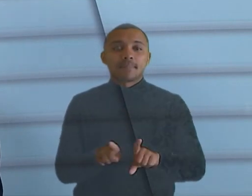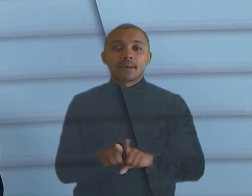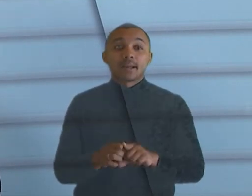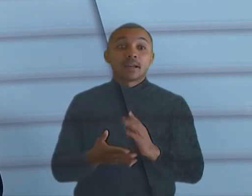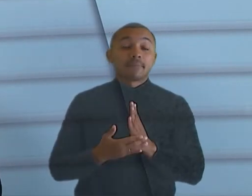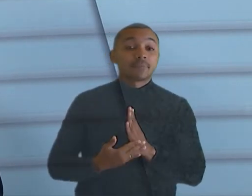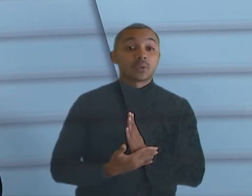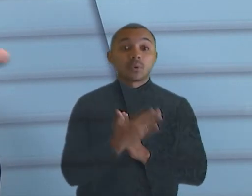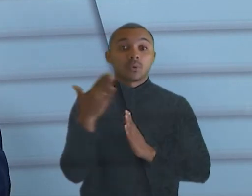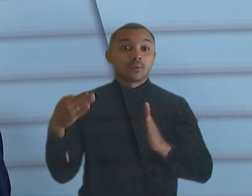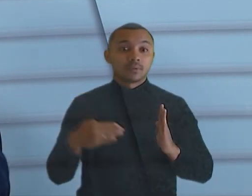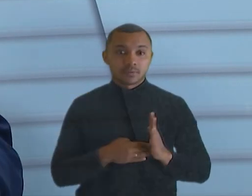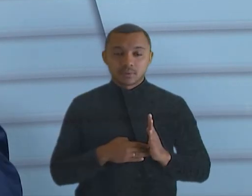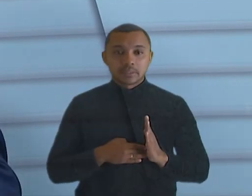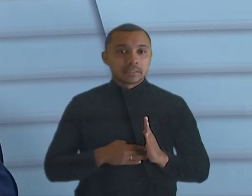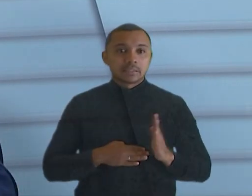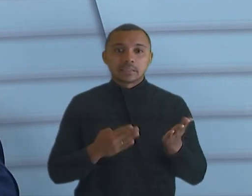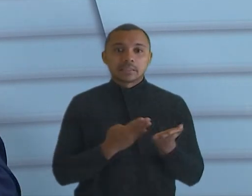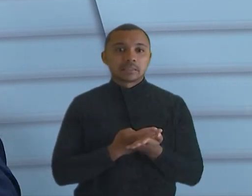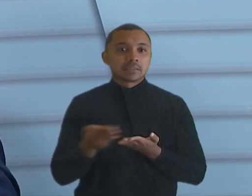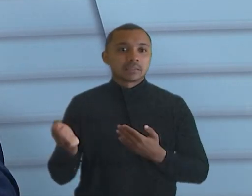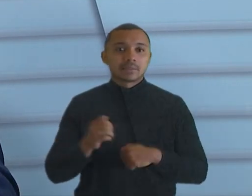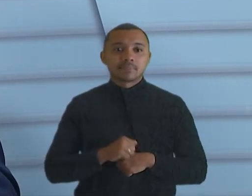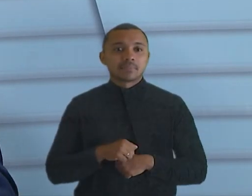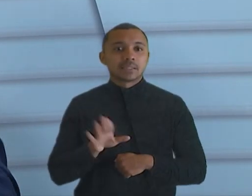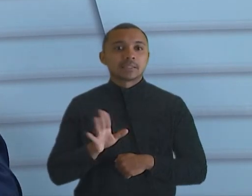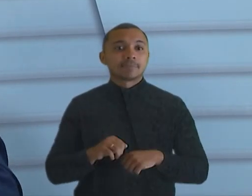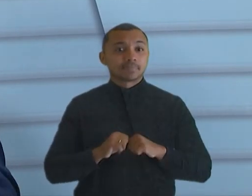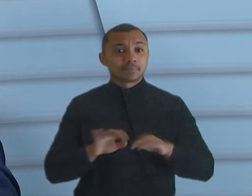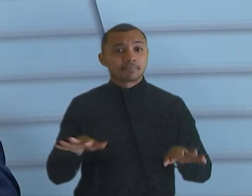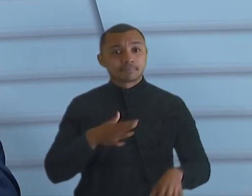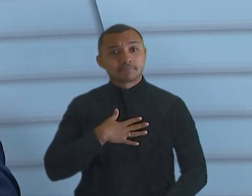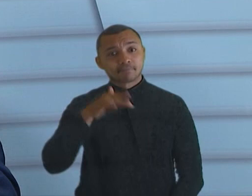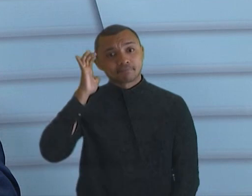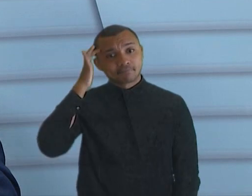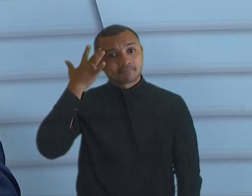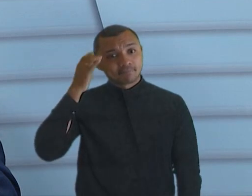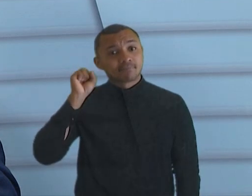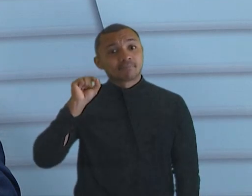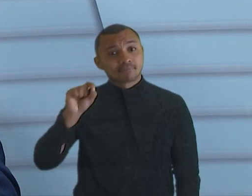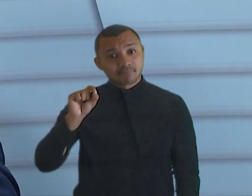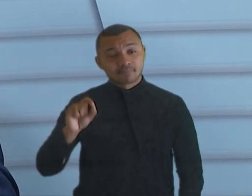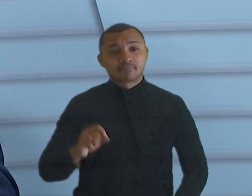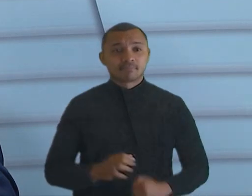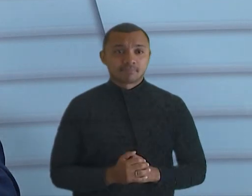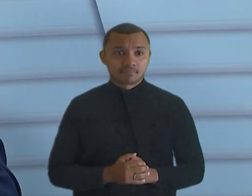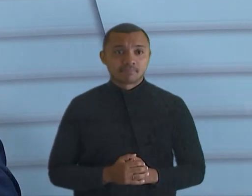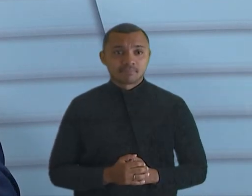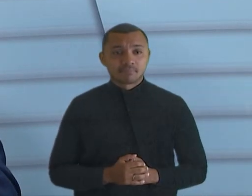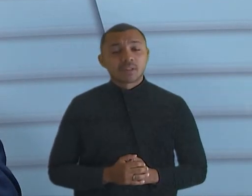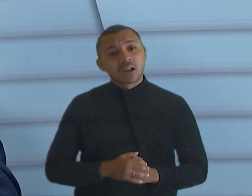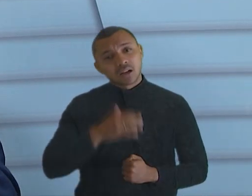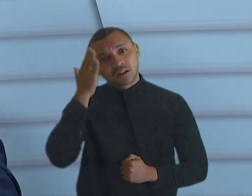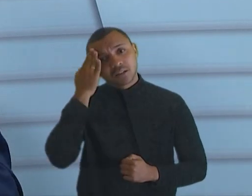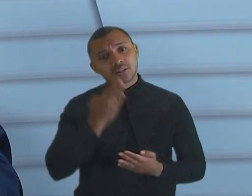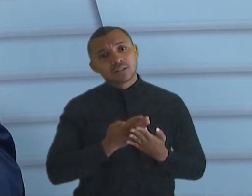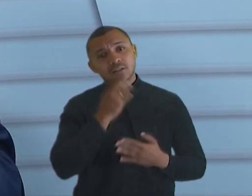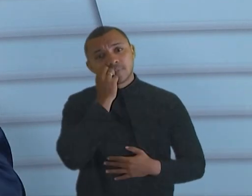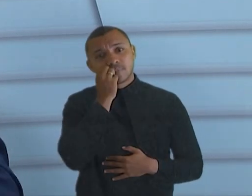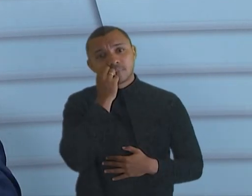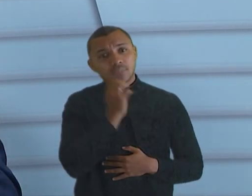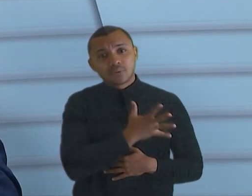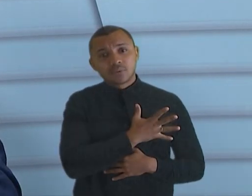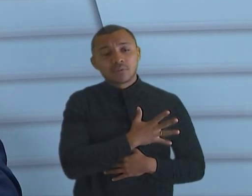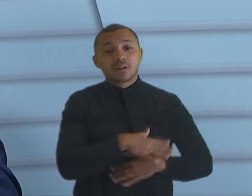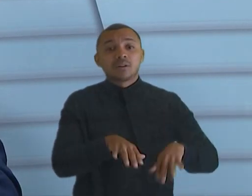e acaba havendo uma maior sinergia entre todos. Eu acho que é um... Hoje em dia, a gente vê como algo positivo está